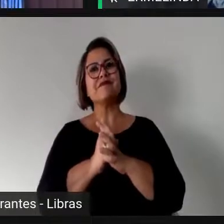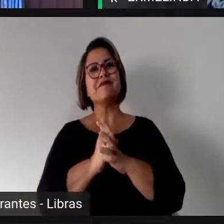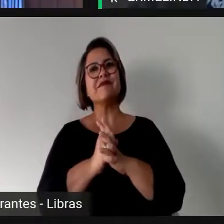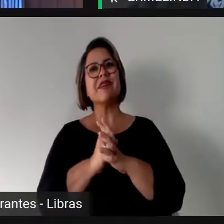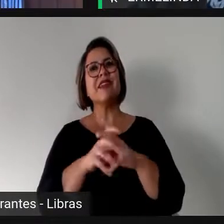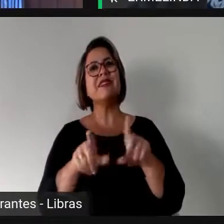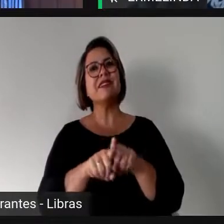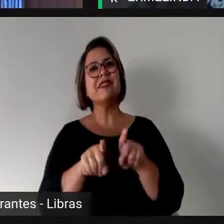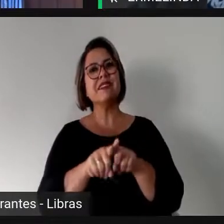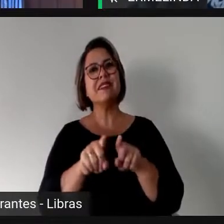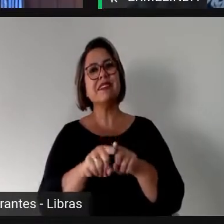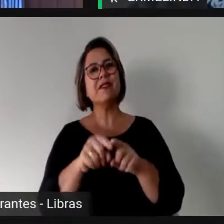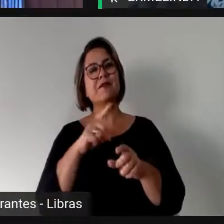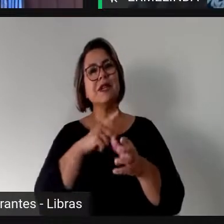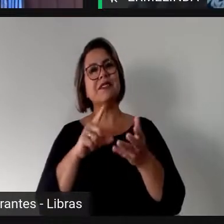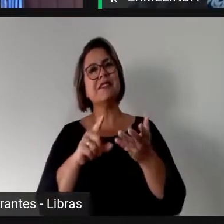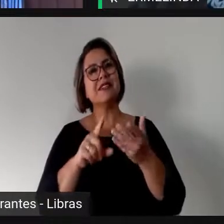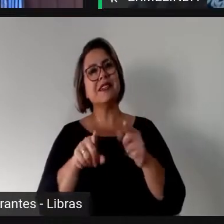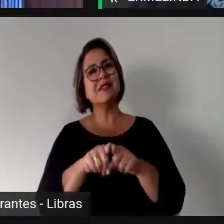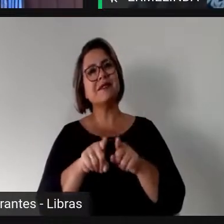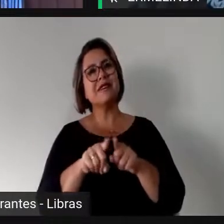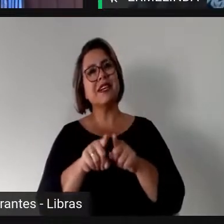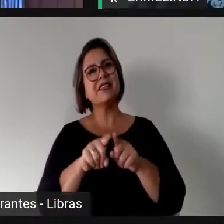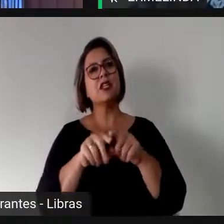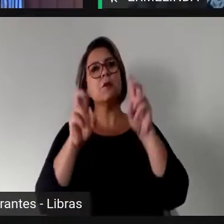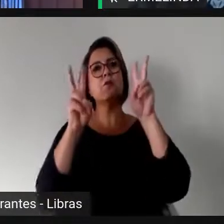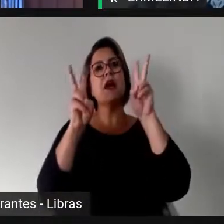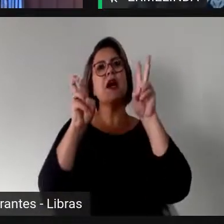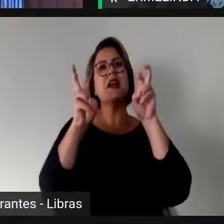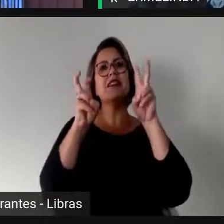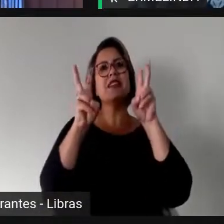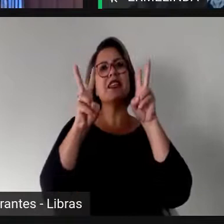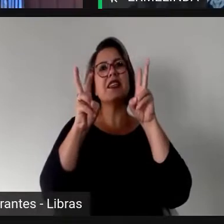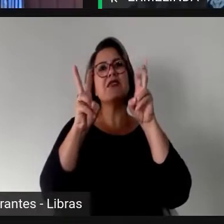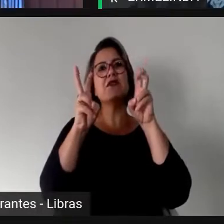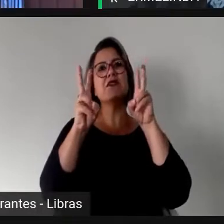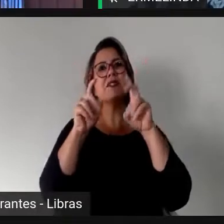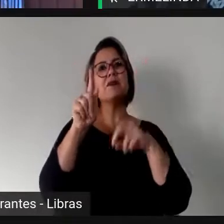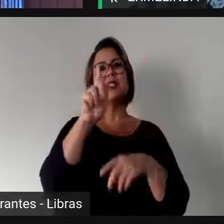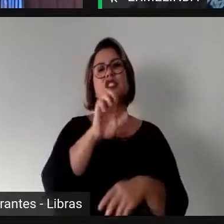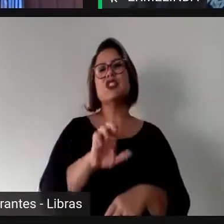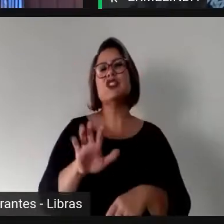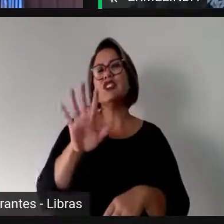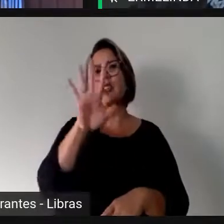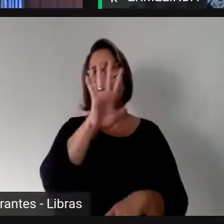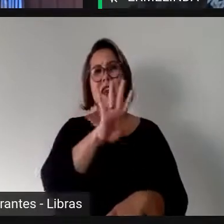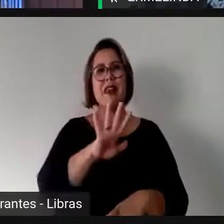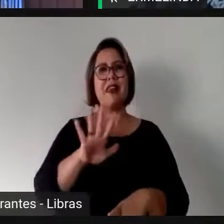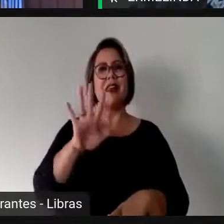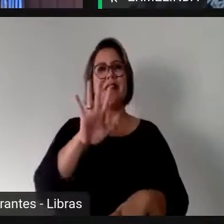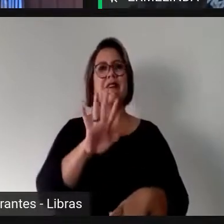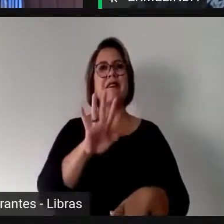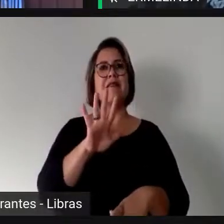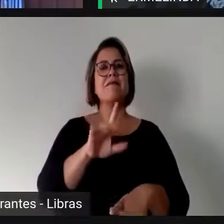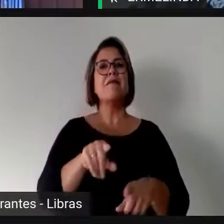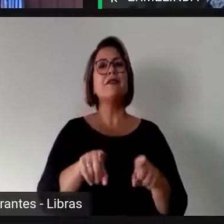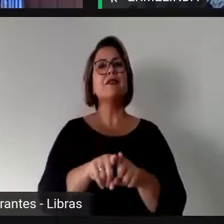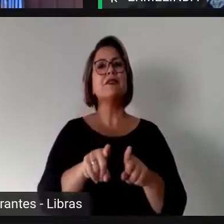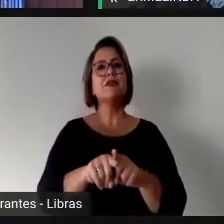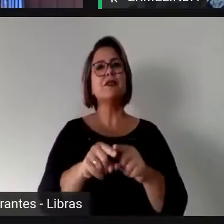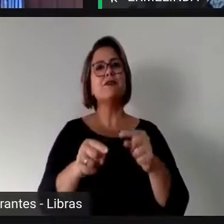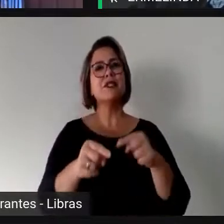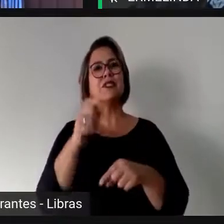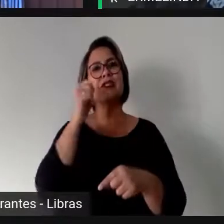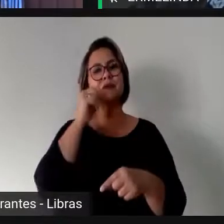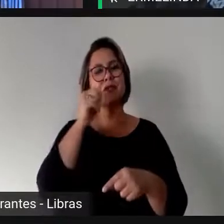doutora Edilene, uma abordagem mais geral da sociedade, por que não elegemos mais das mulheres, a doutora